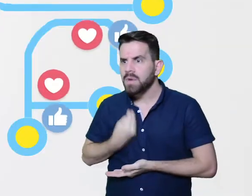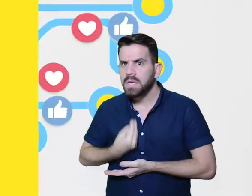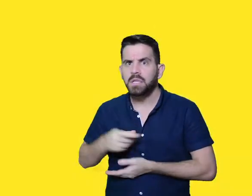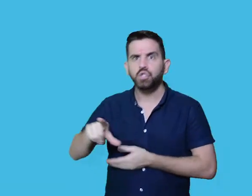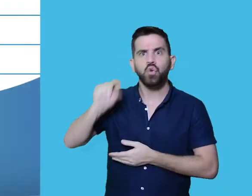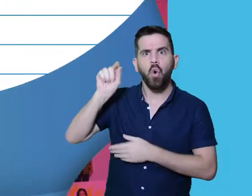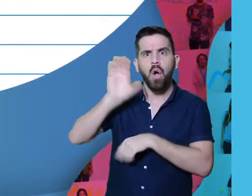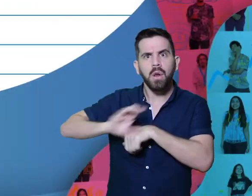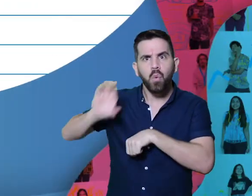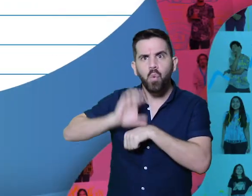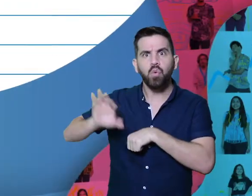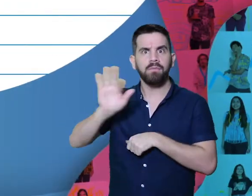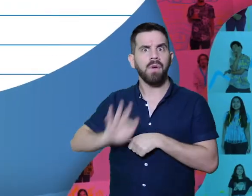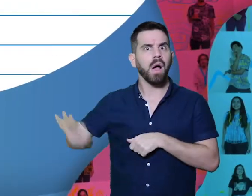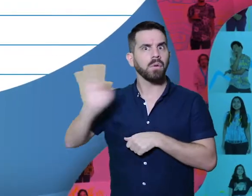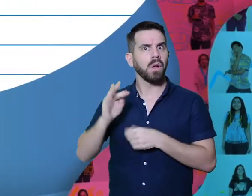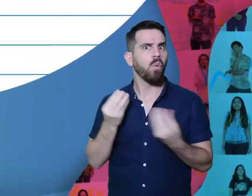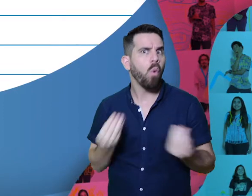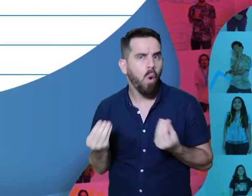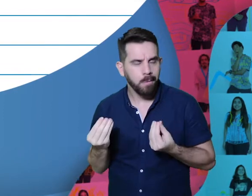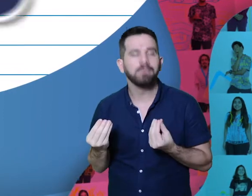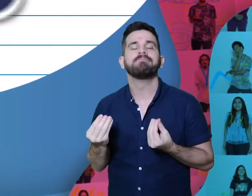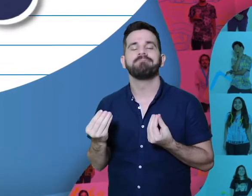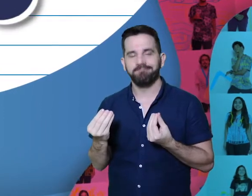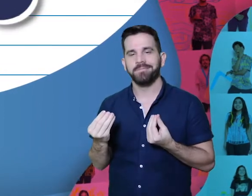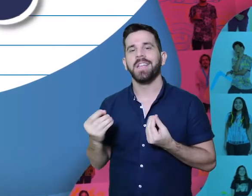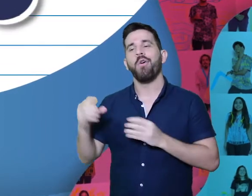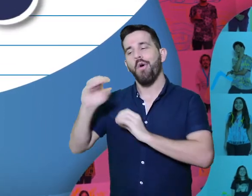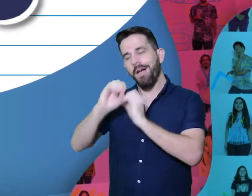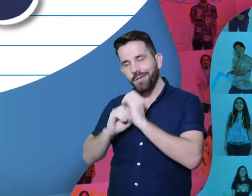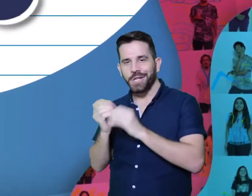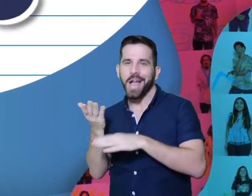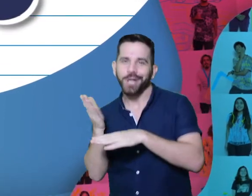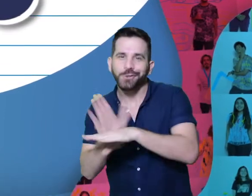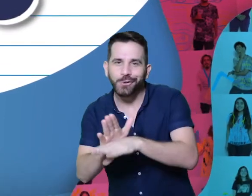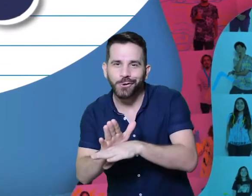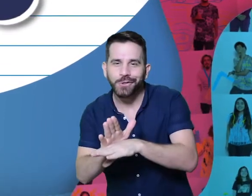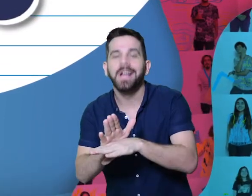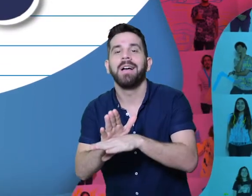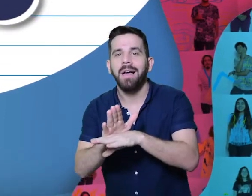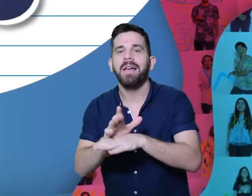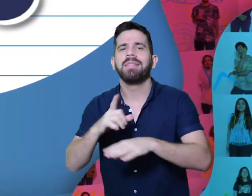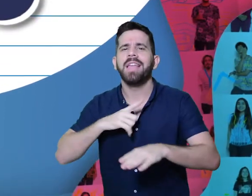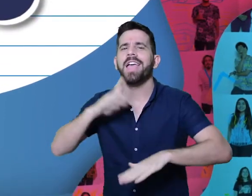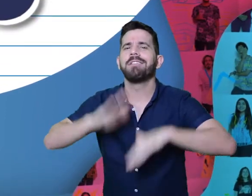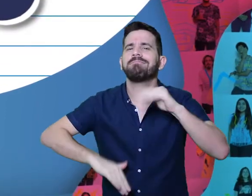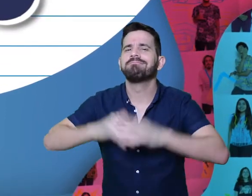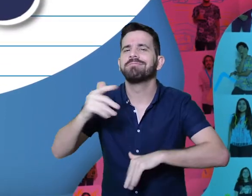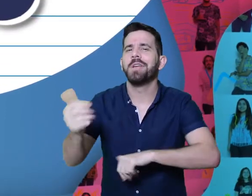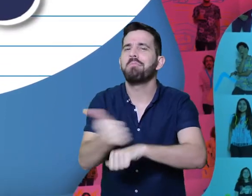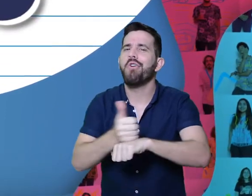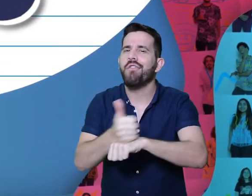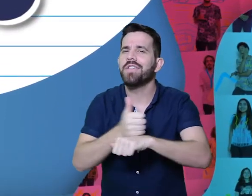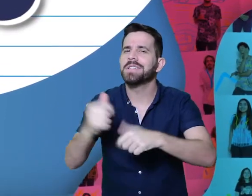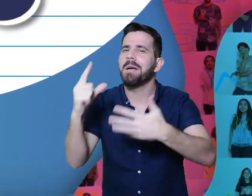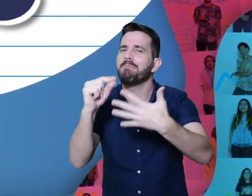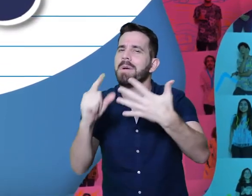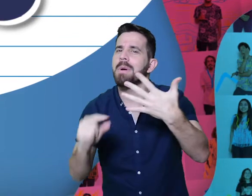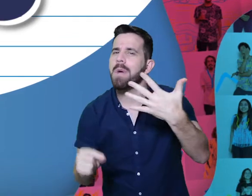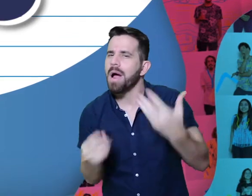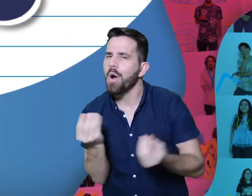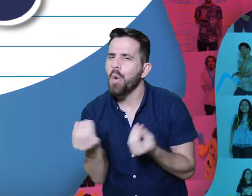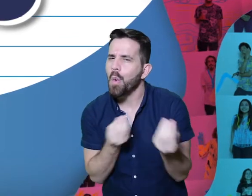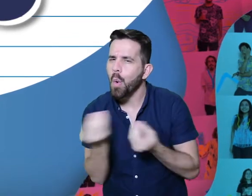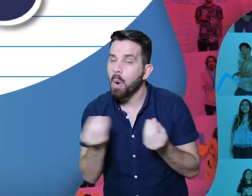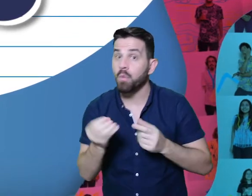forcinha na decisão da sua vida. Vem aí o Espaço das Profissões 2020, totalmente transmitido pela TV